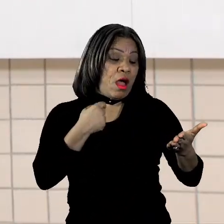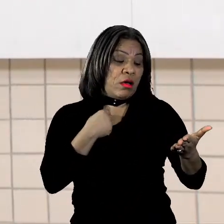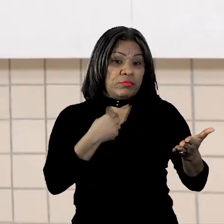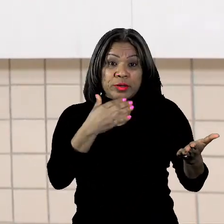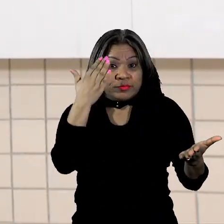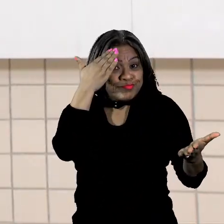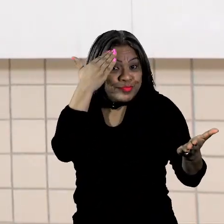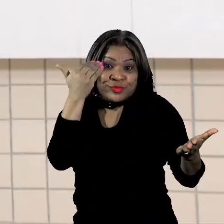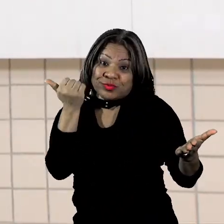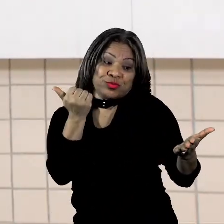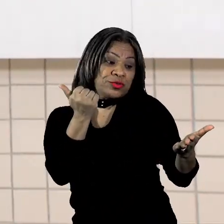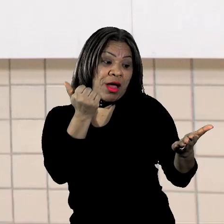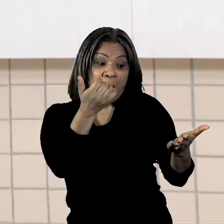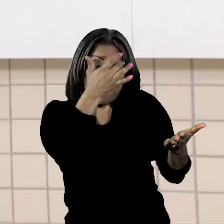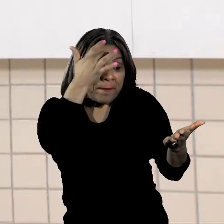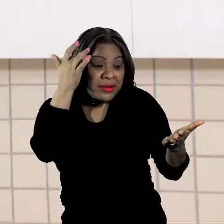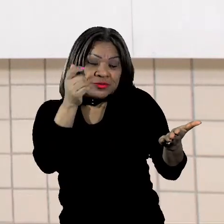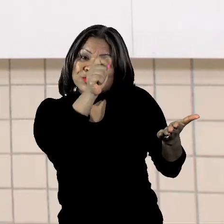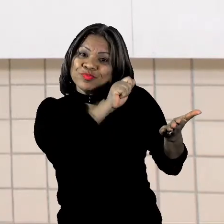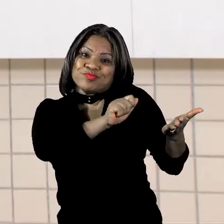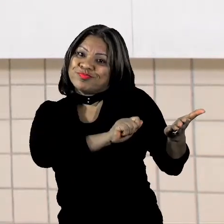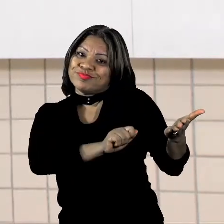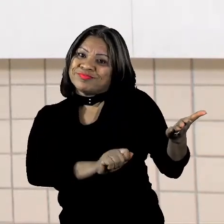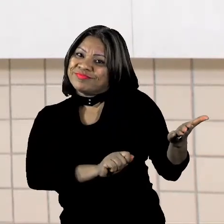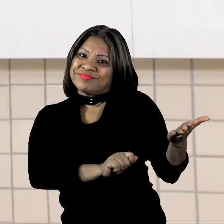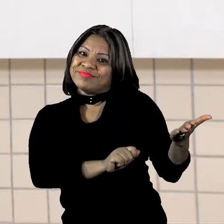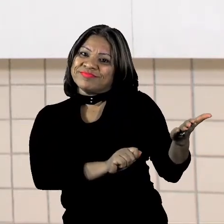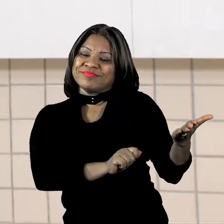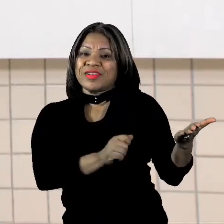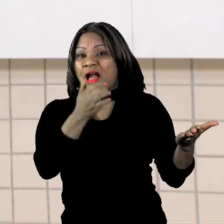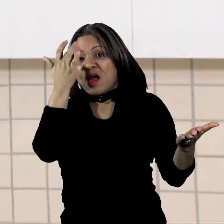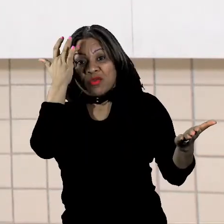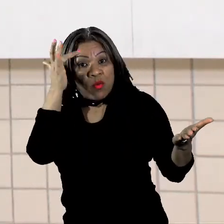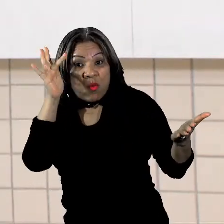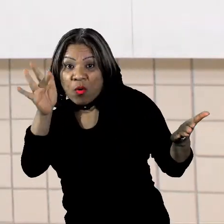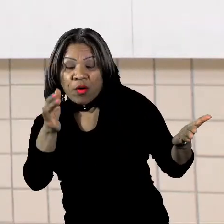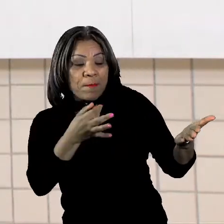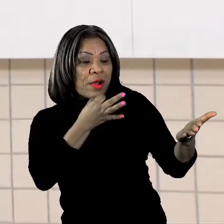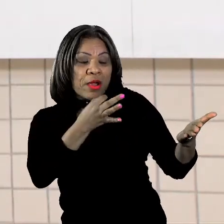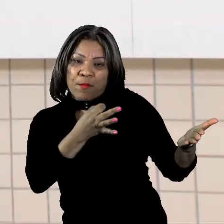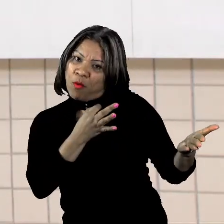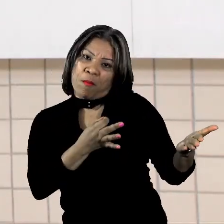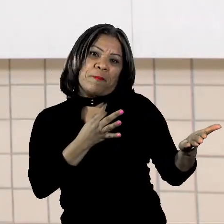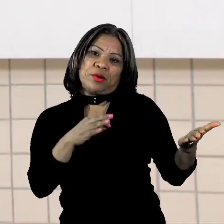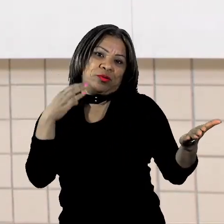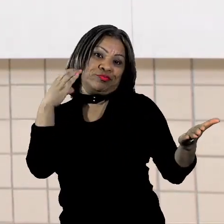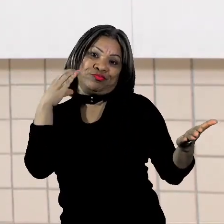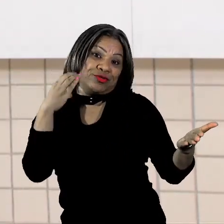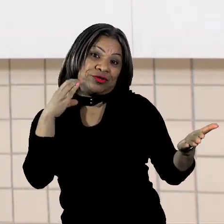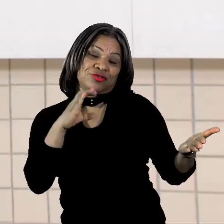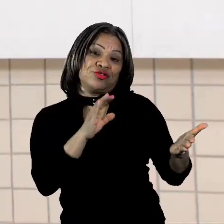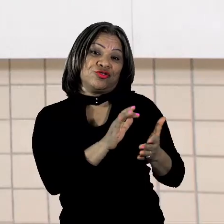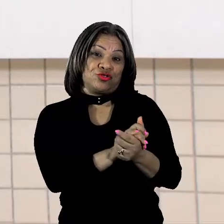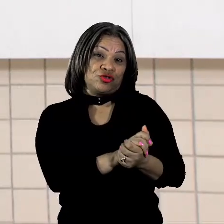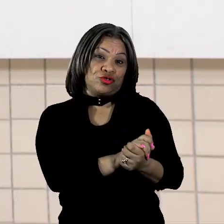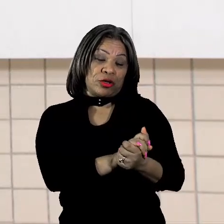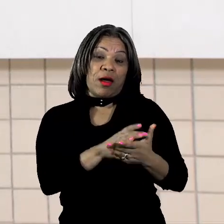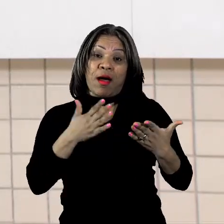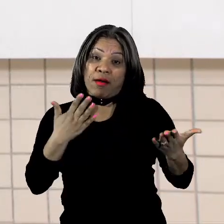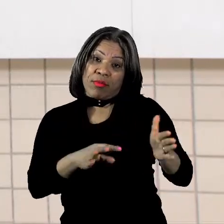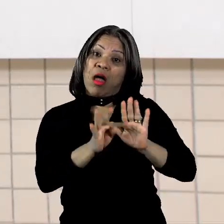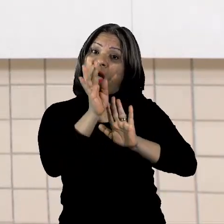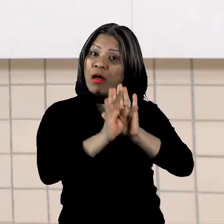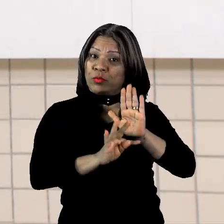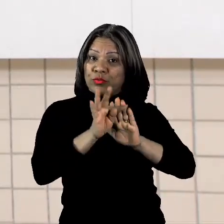é que está escrevendo. Ou seja, não sabemos a opinião do cientista. É uma opinião, é um texto imparcial.